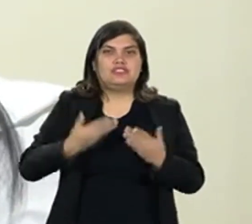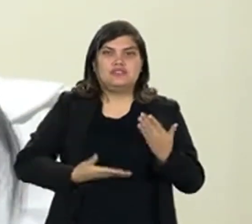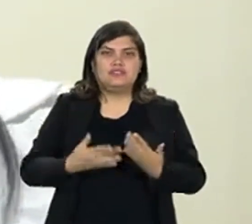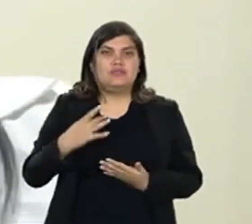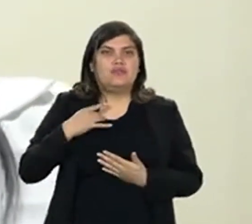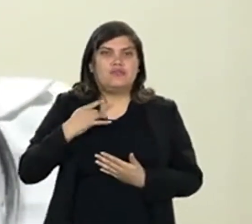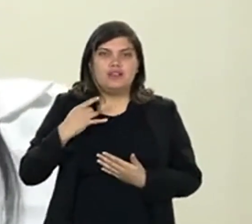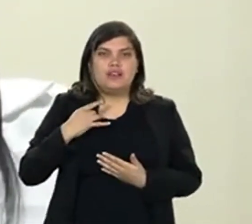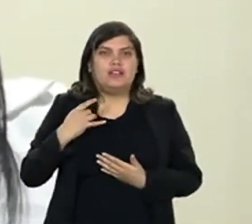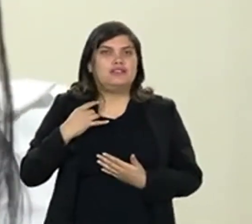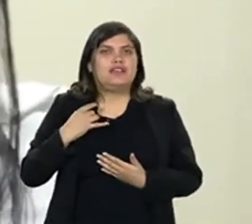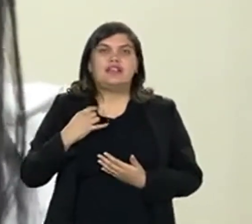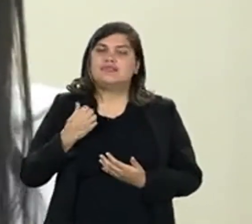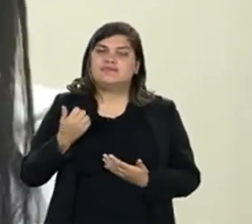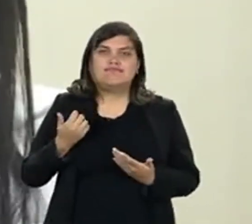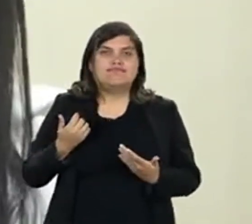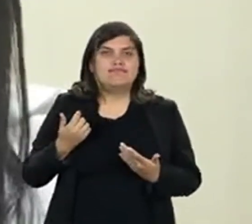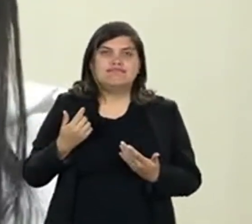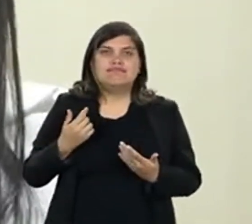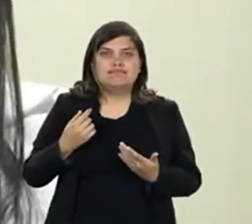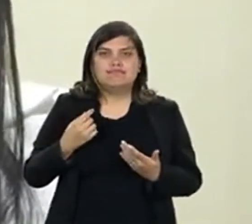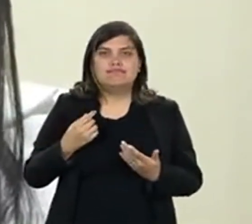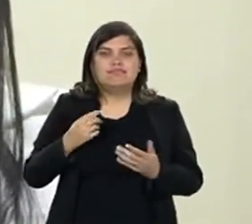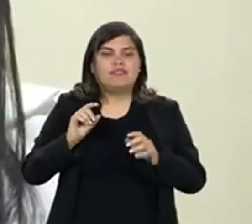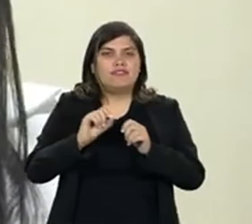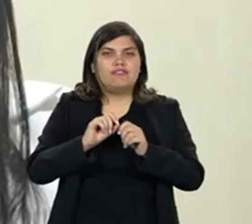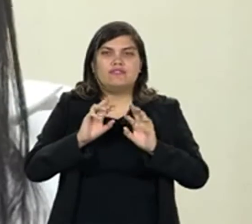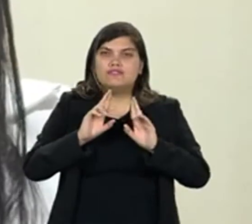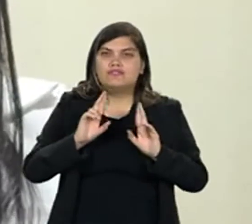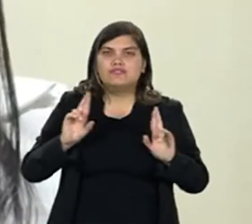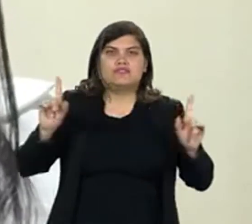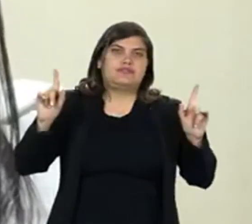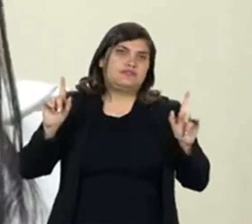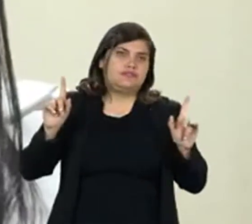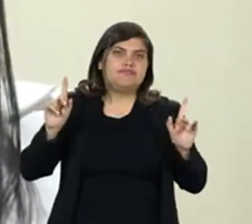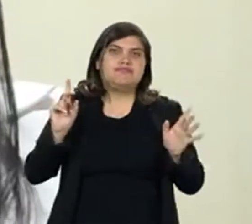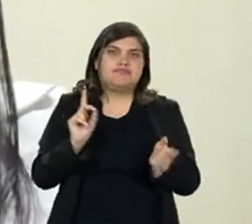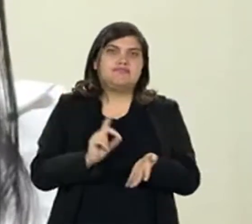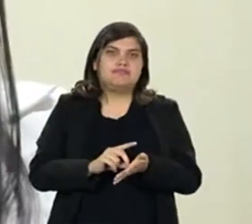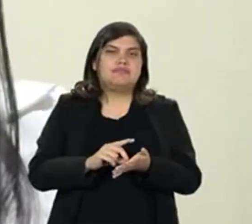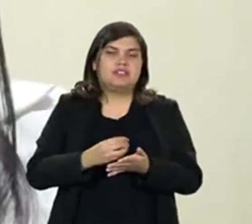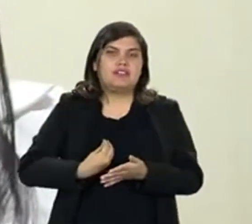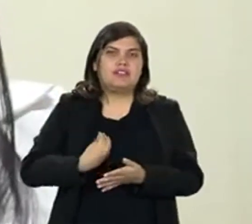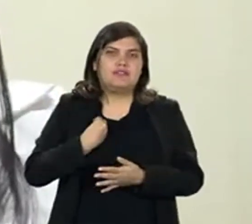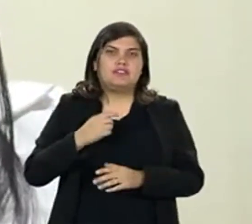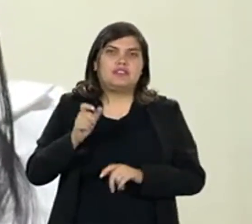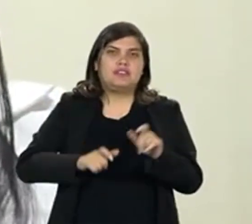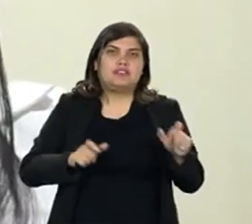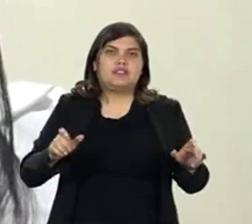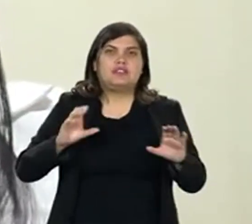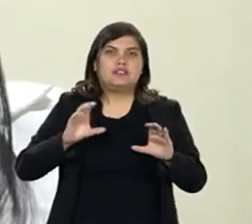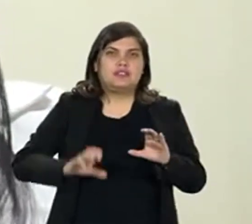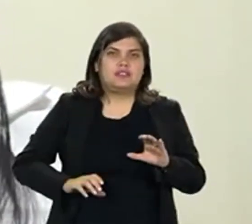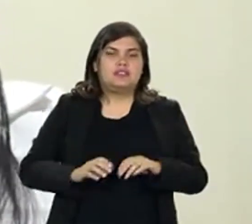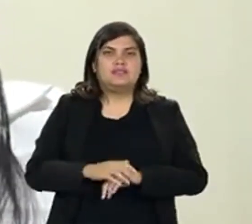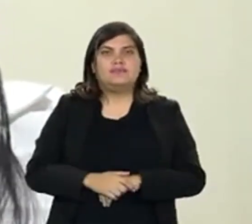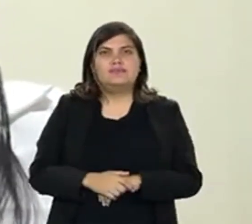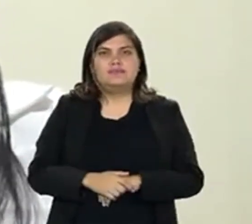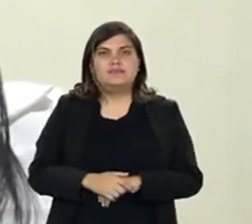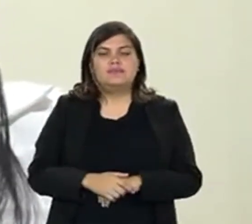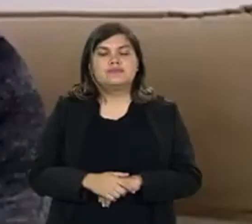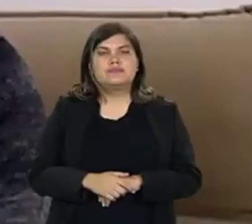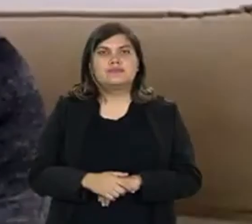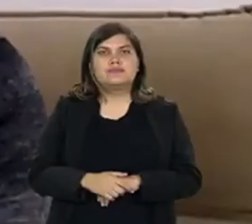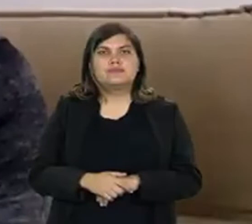naquele dia de serviço voluntário com o mesário, fará diferença, muita diferença mesmo, na vida de muitos